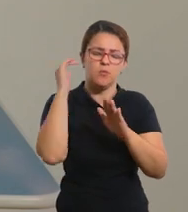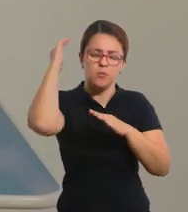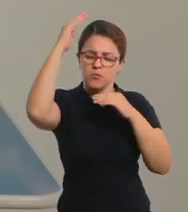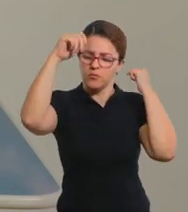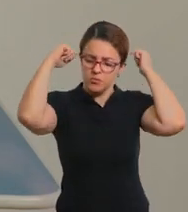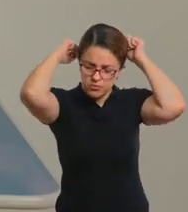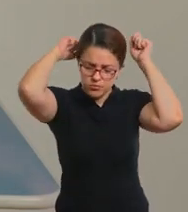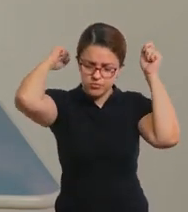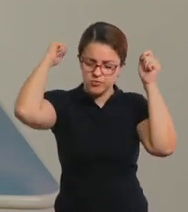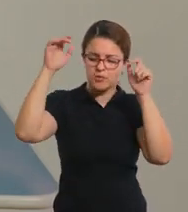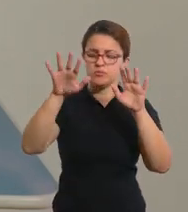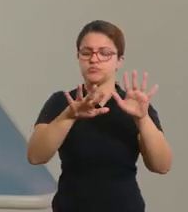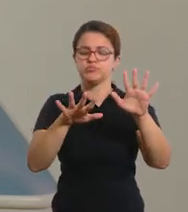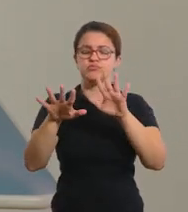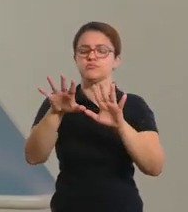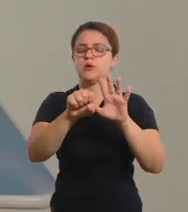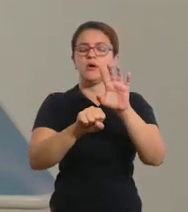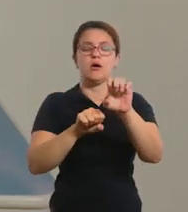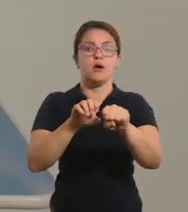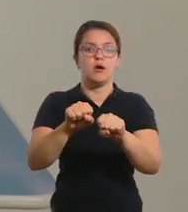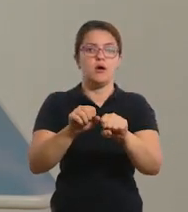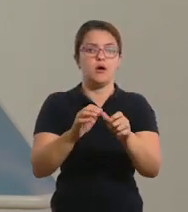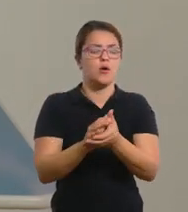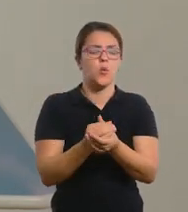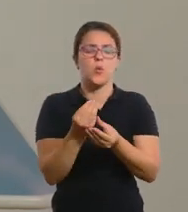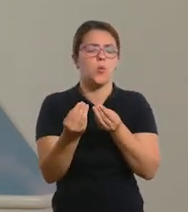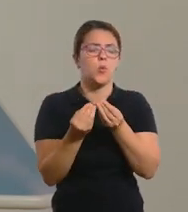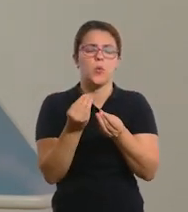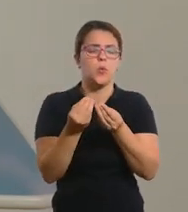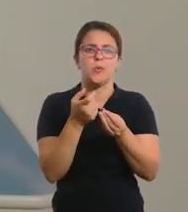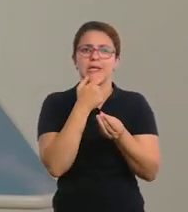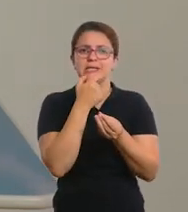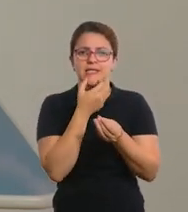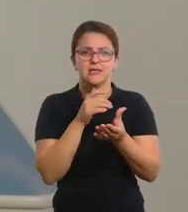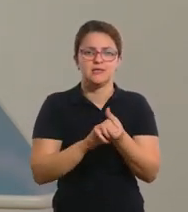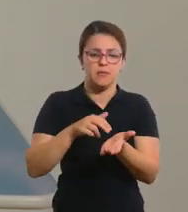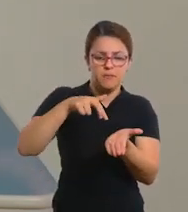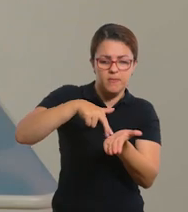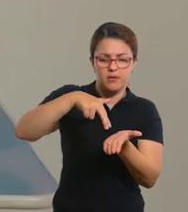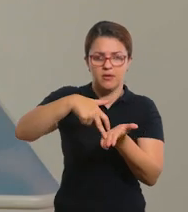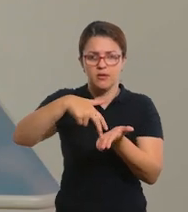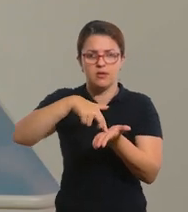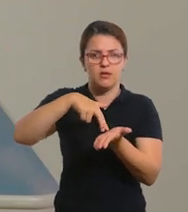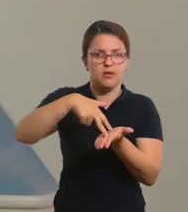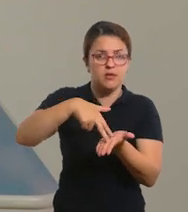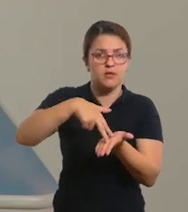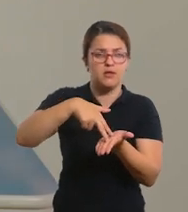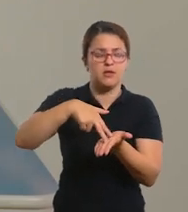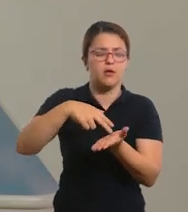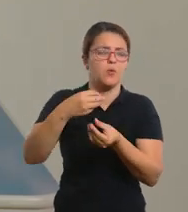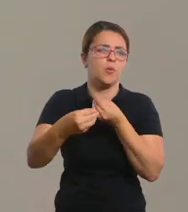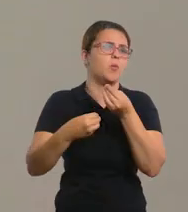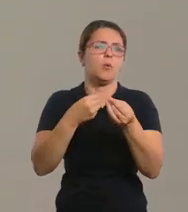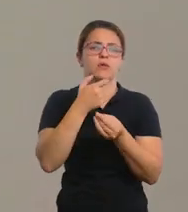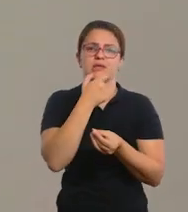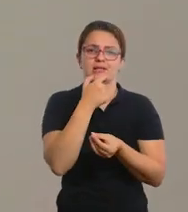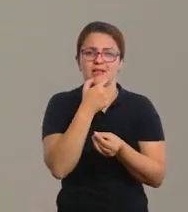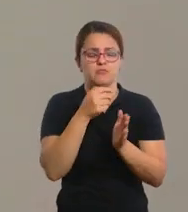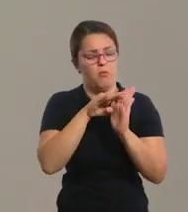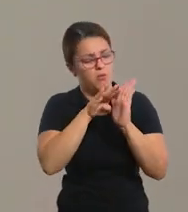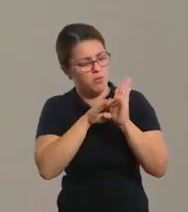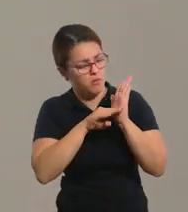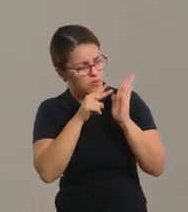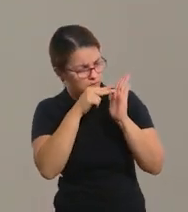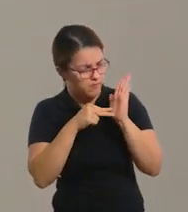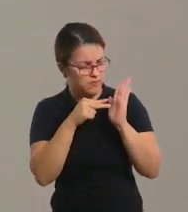cega? Como é que eu falo em inglês? Eu vou brincar de amarelinha? Então usem o vocabulário em inglês para reforçar o aprendizado. Para o